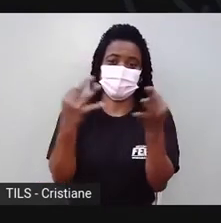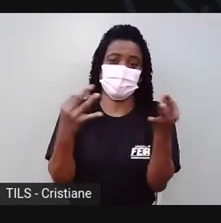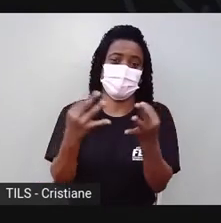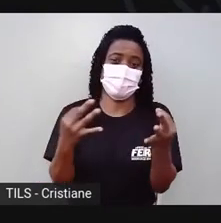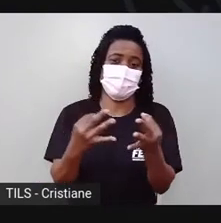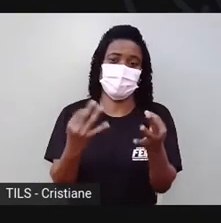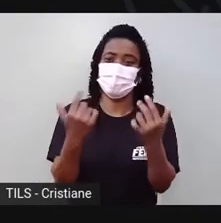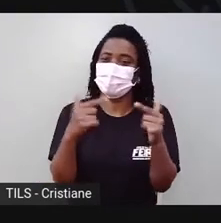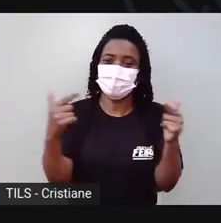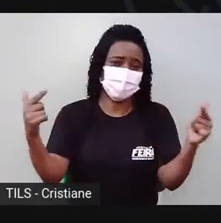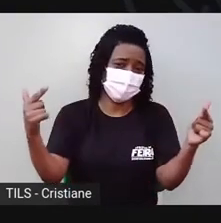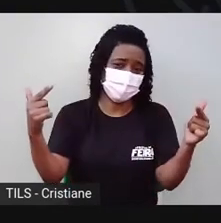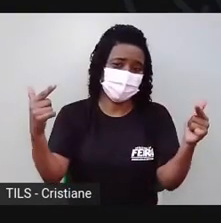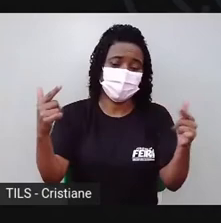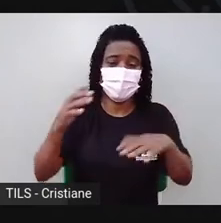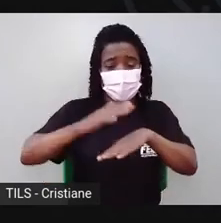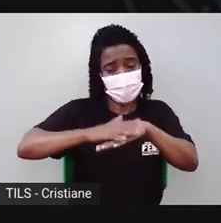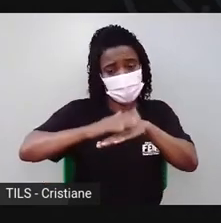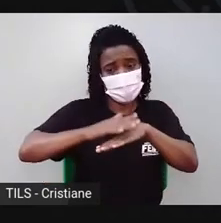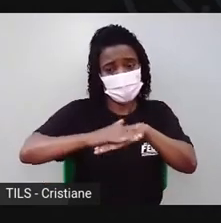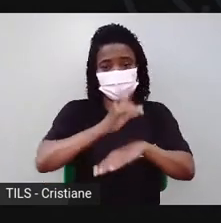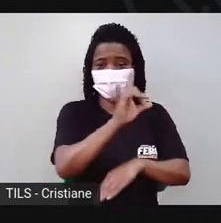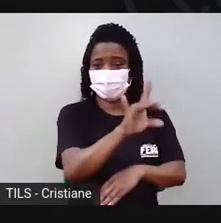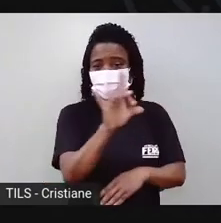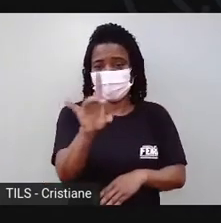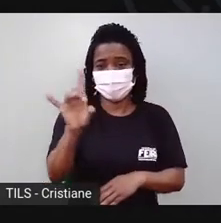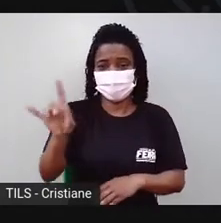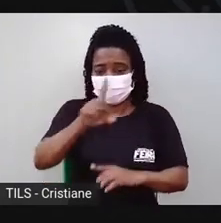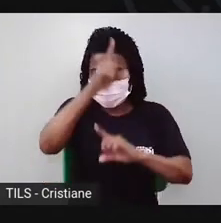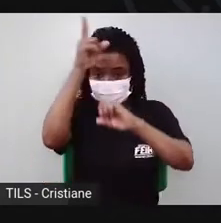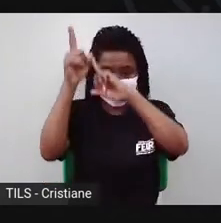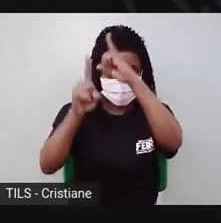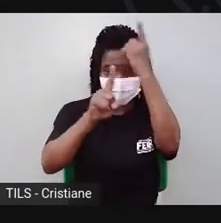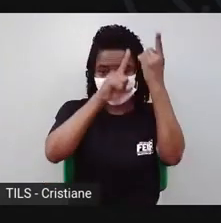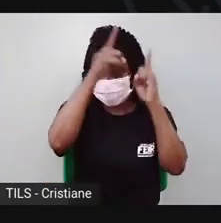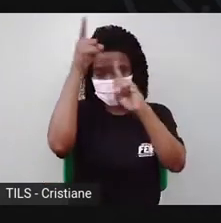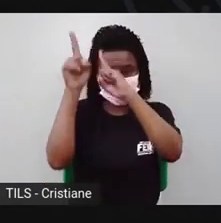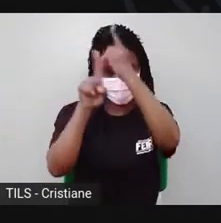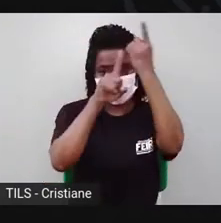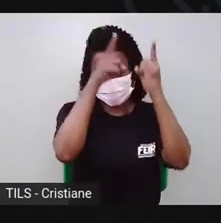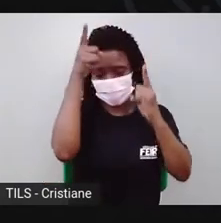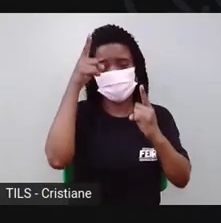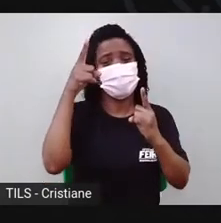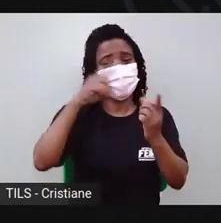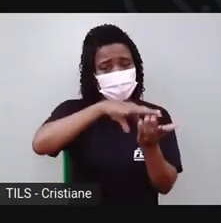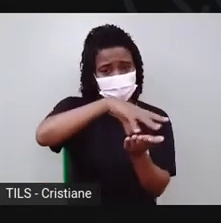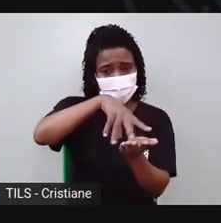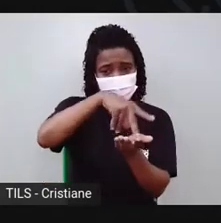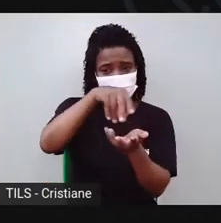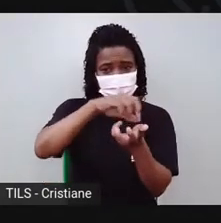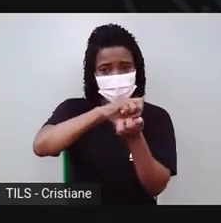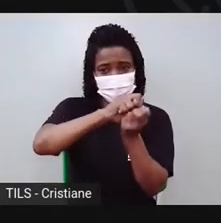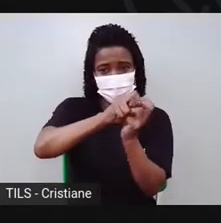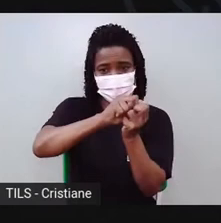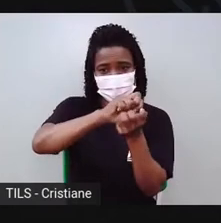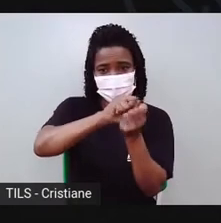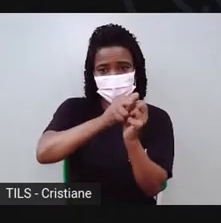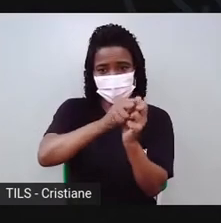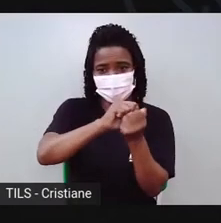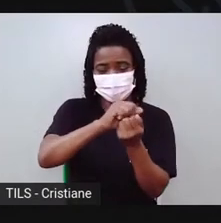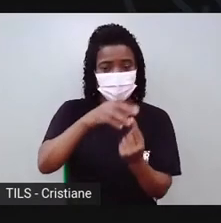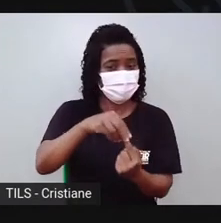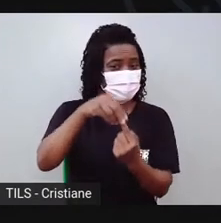criação, né? Que a gente tá fazendo e é uma arte única. É nossa. nós que